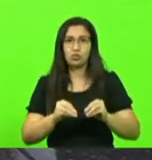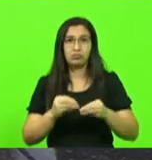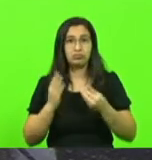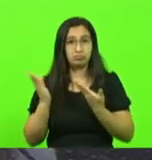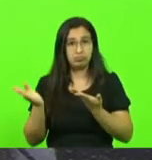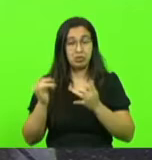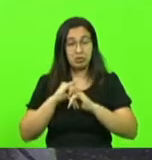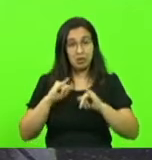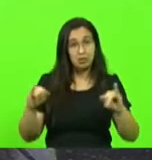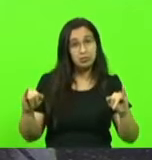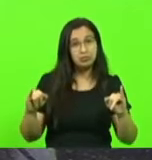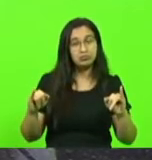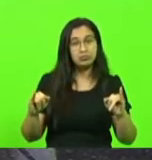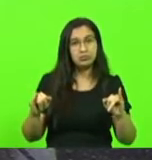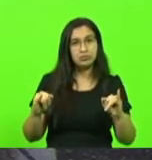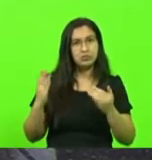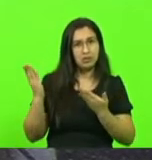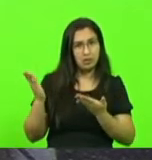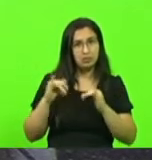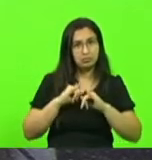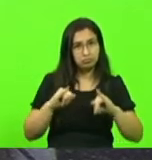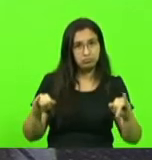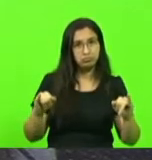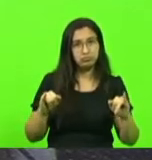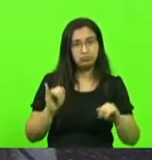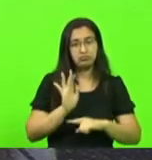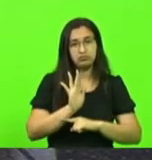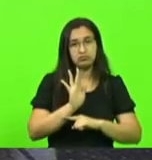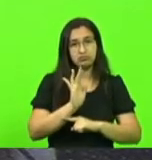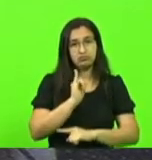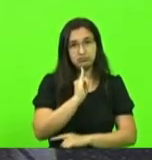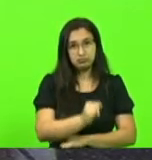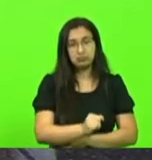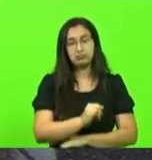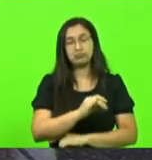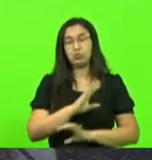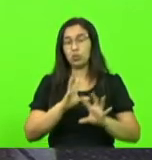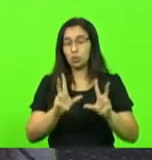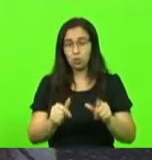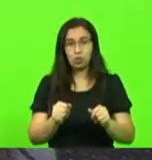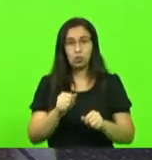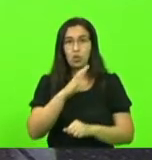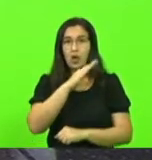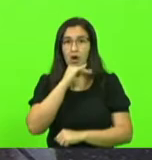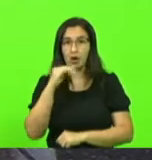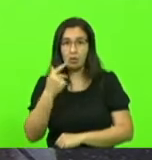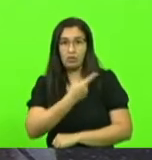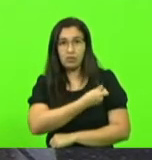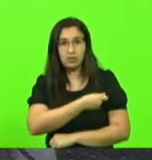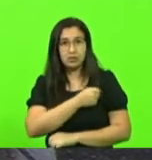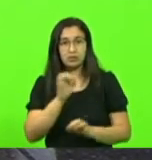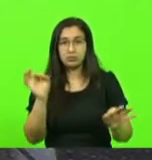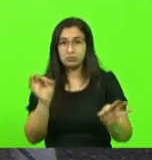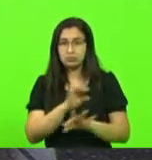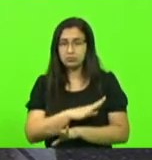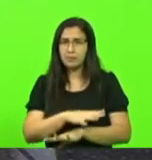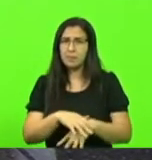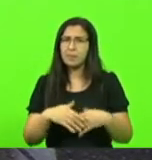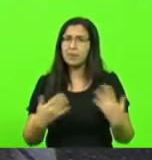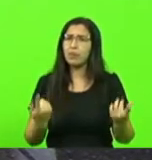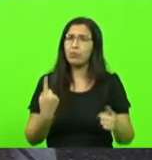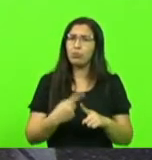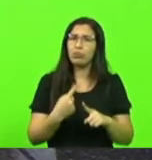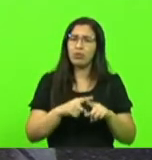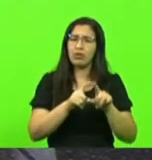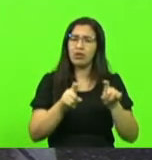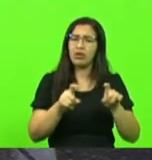não sou eu. 100% dos adultos já tem a vacinação completa. Então, para que passaporte